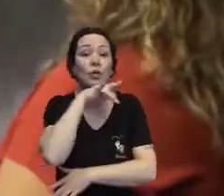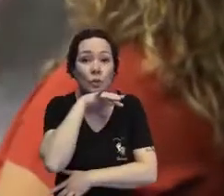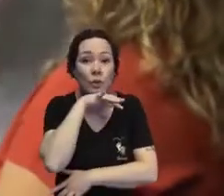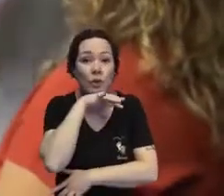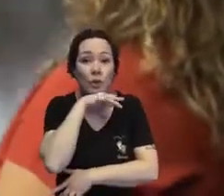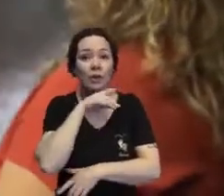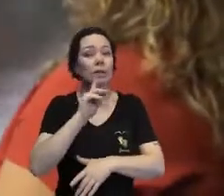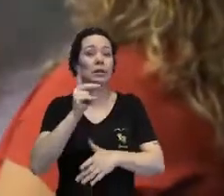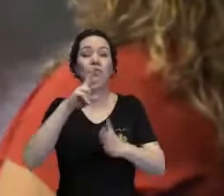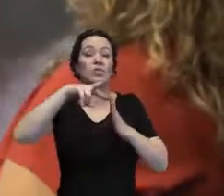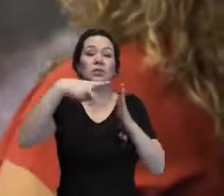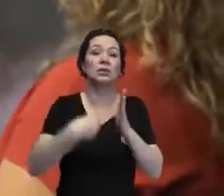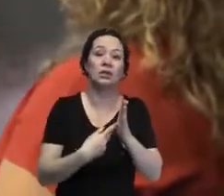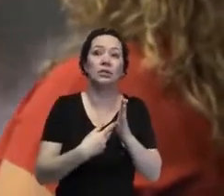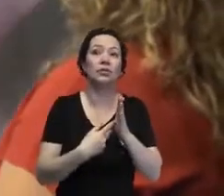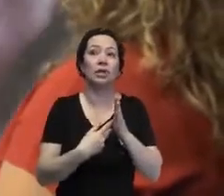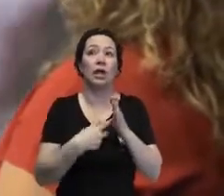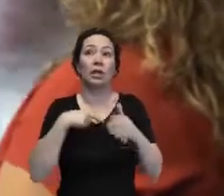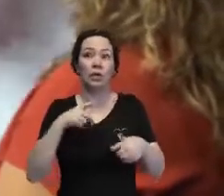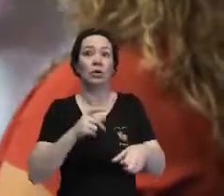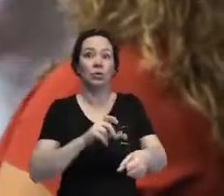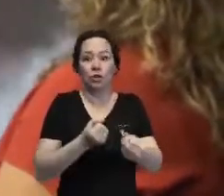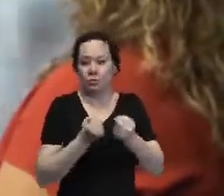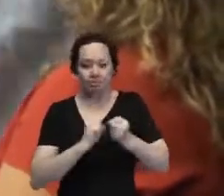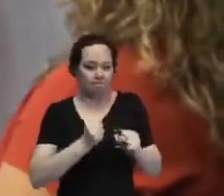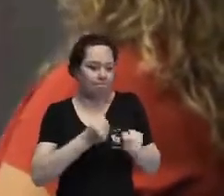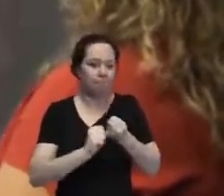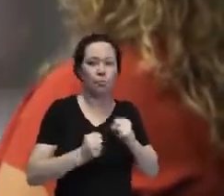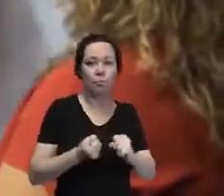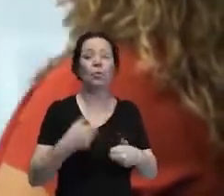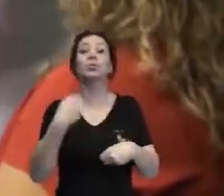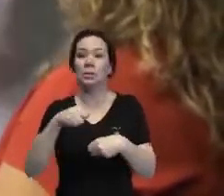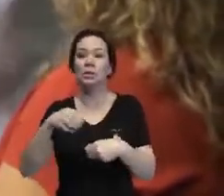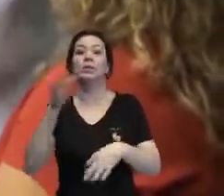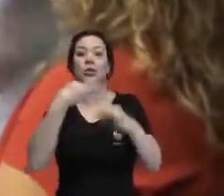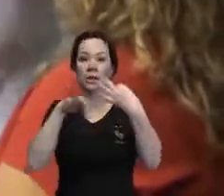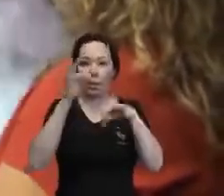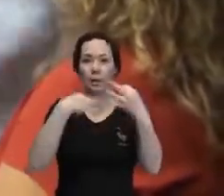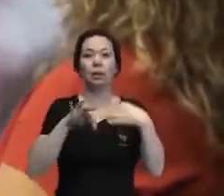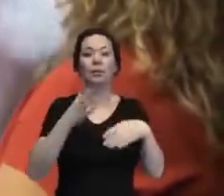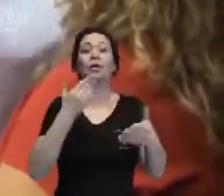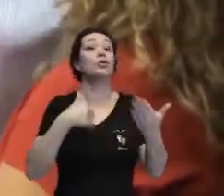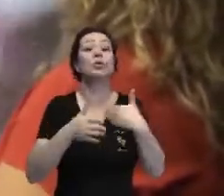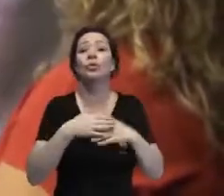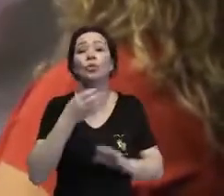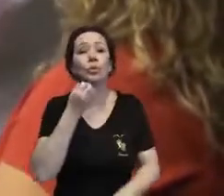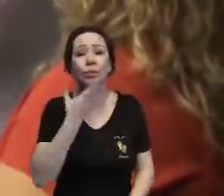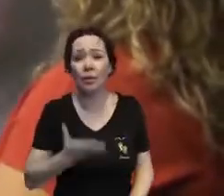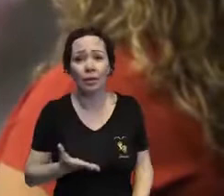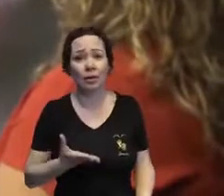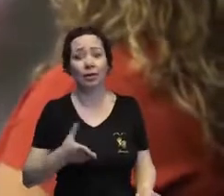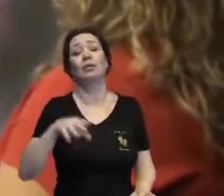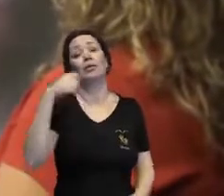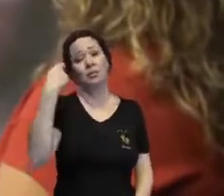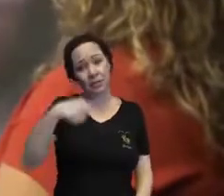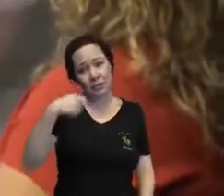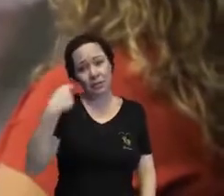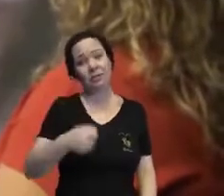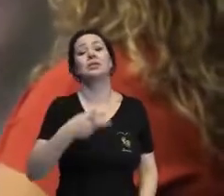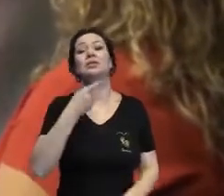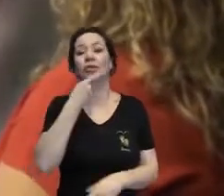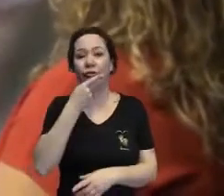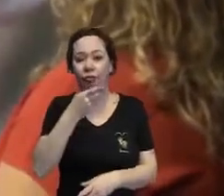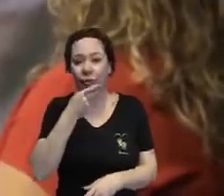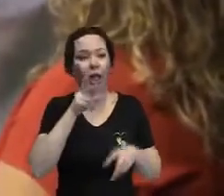que eu não tenha um transtorno de ansiedade que precisa de tratamento e tudo bem. A gente precisa falar